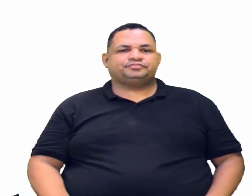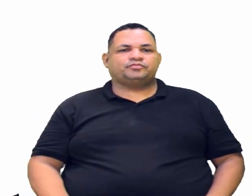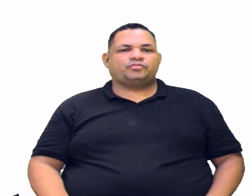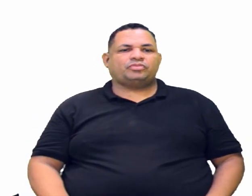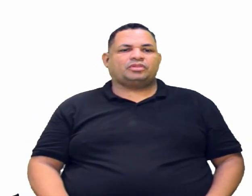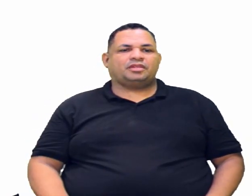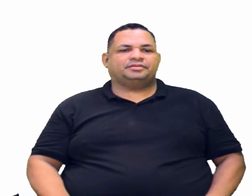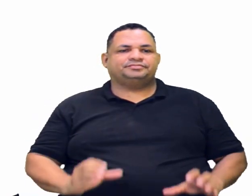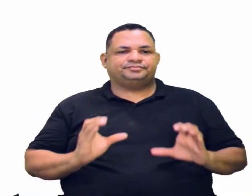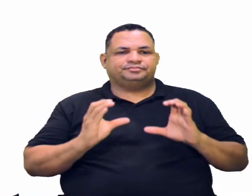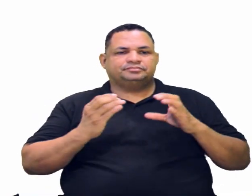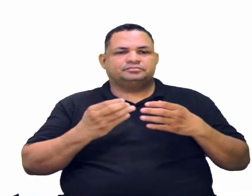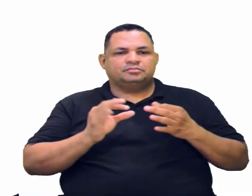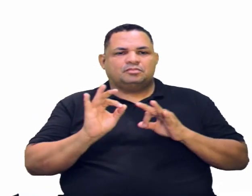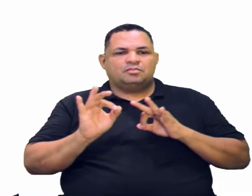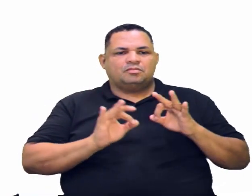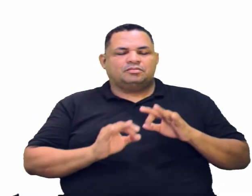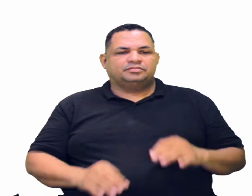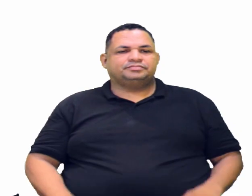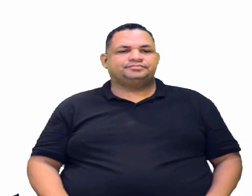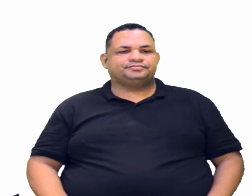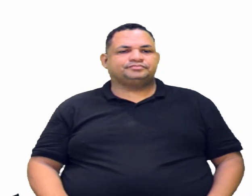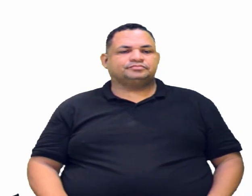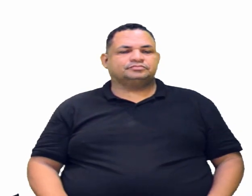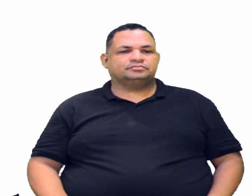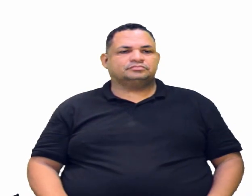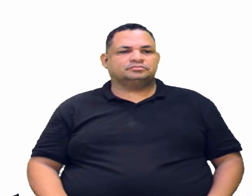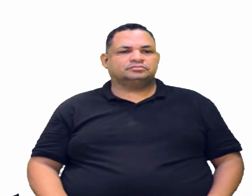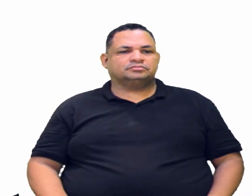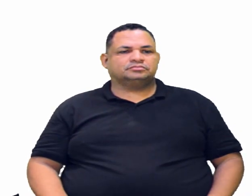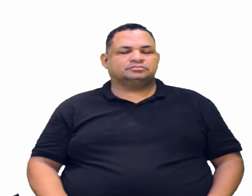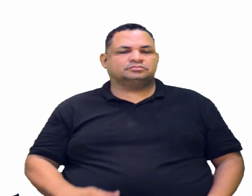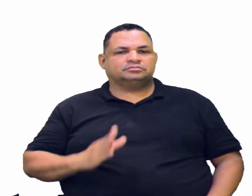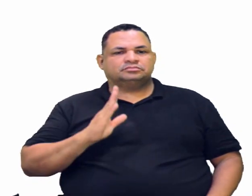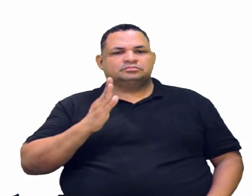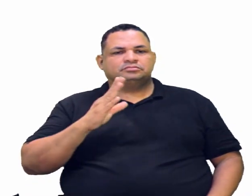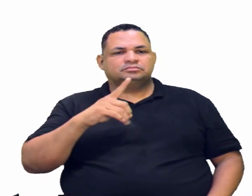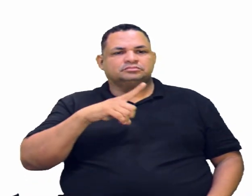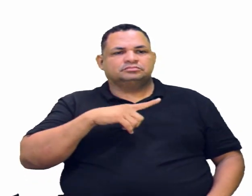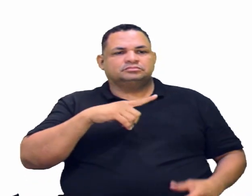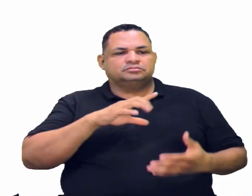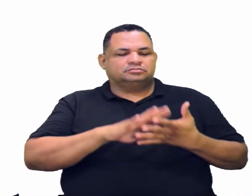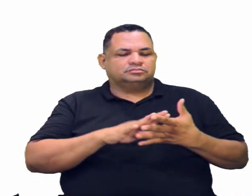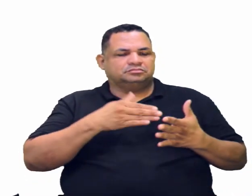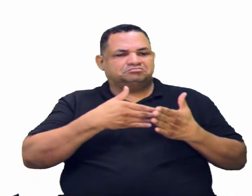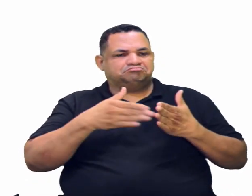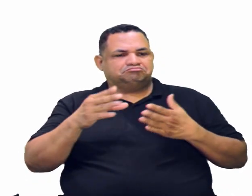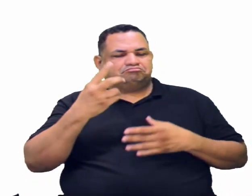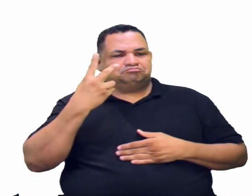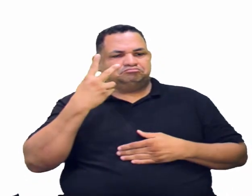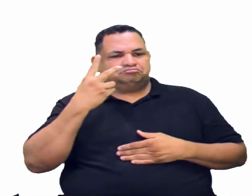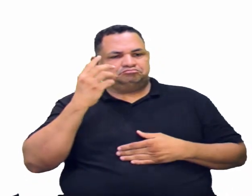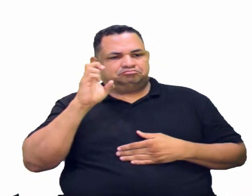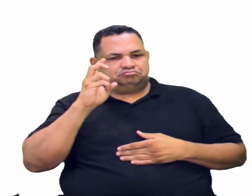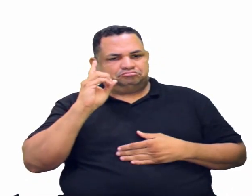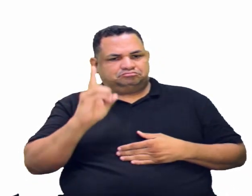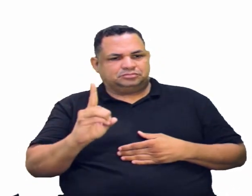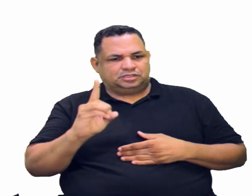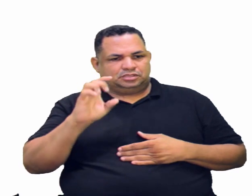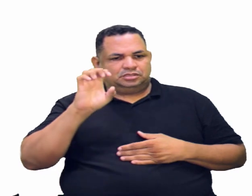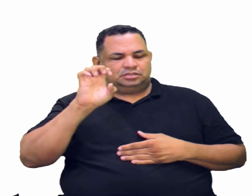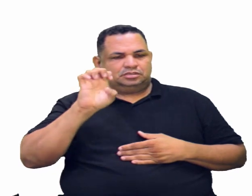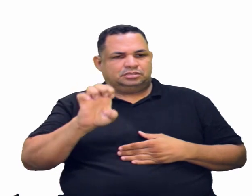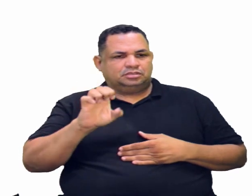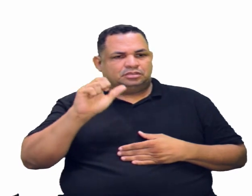o teu grupo funcional das cetonas. Isso, gente, já tira a letra D, a letra E e a